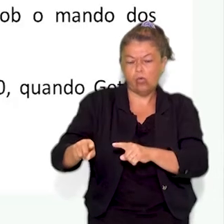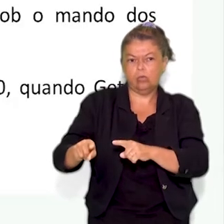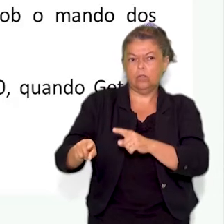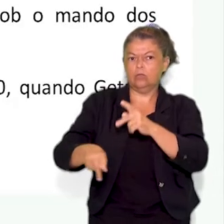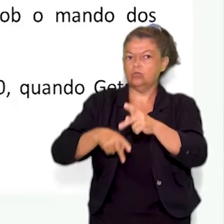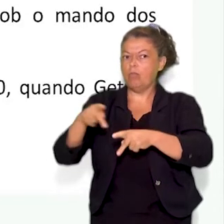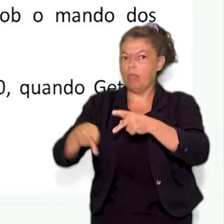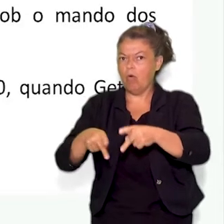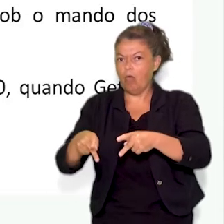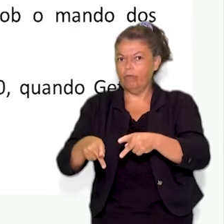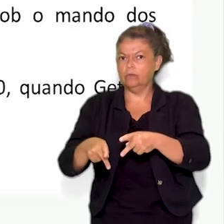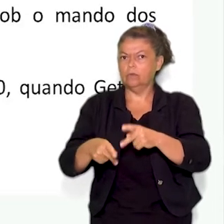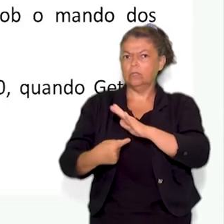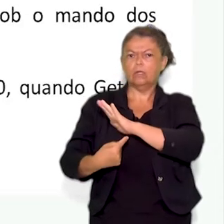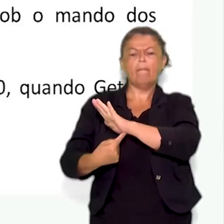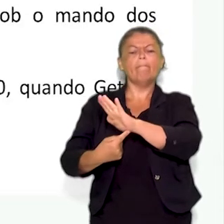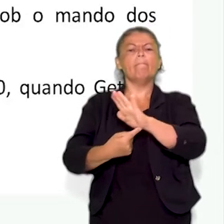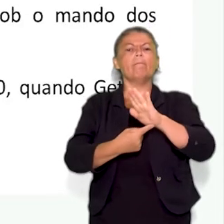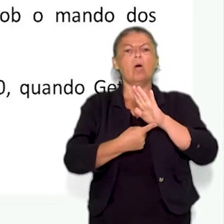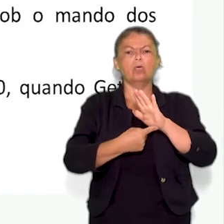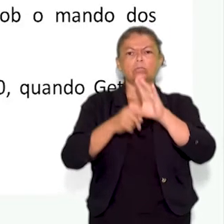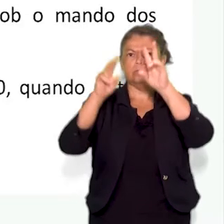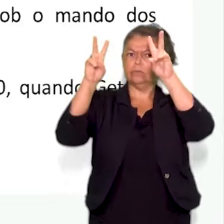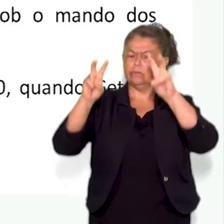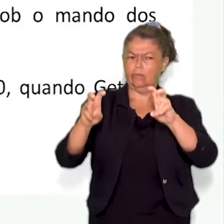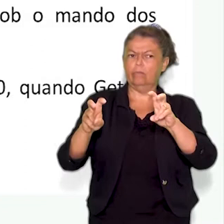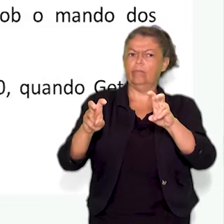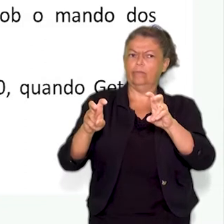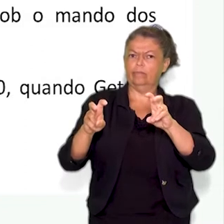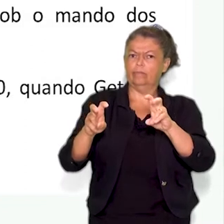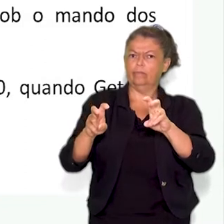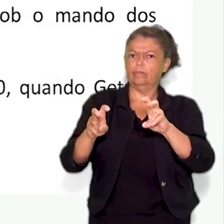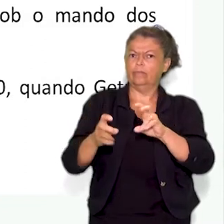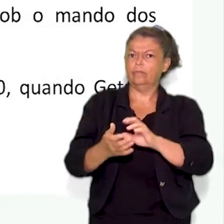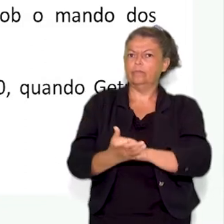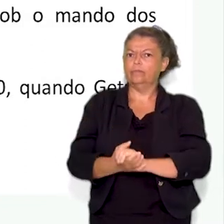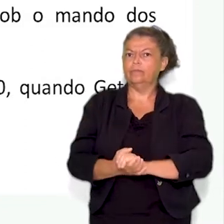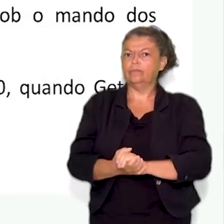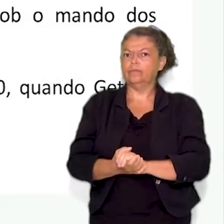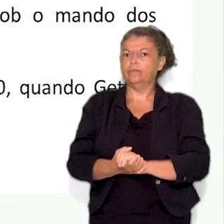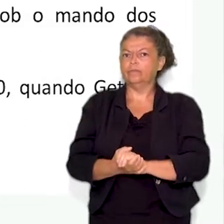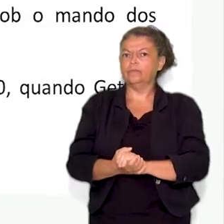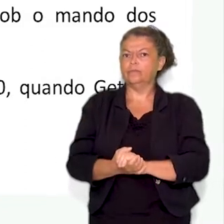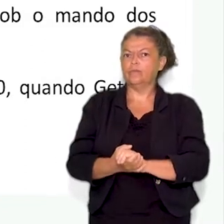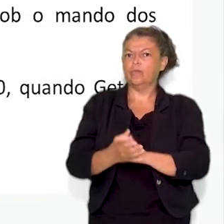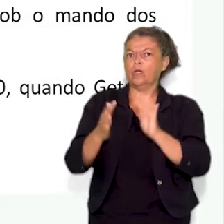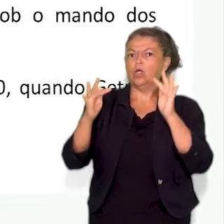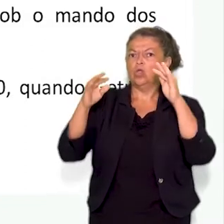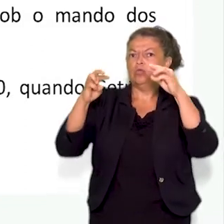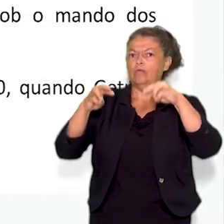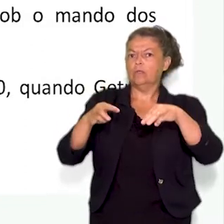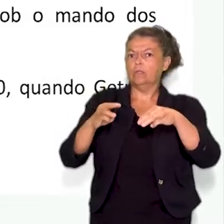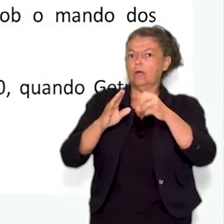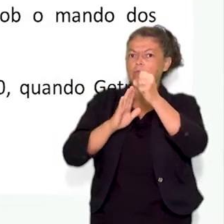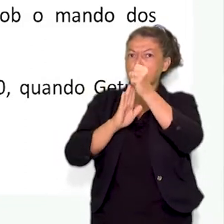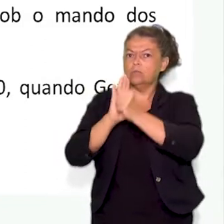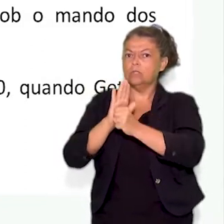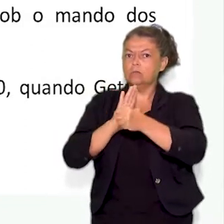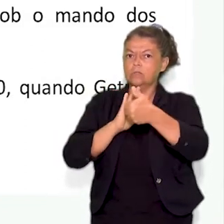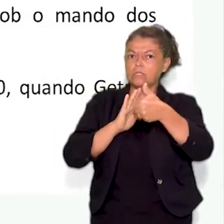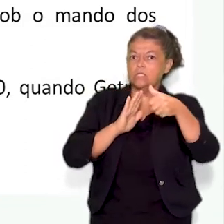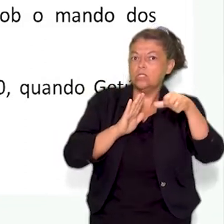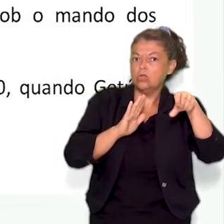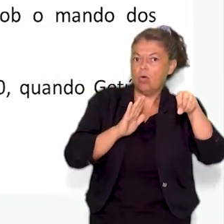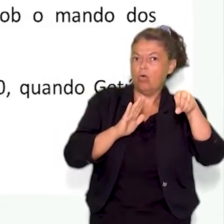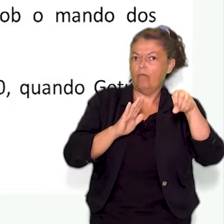A origem dessa expressão está da seguinte forma. Entre o final do século XIX e o começo do século